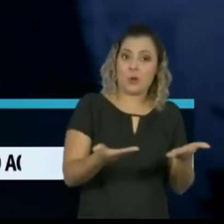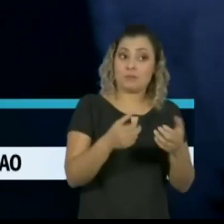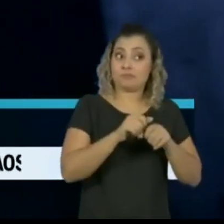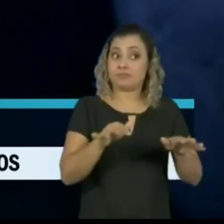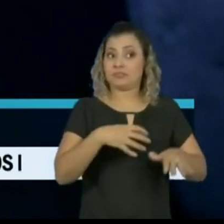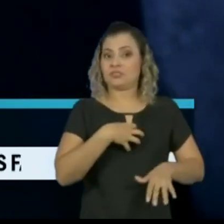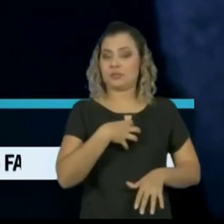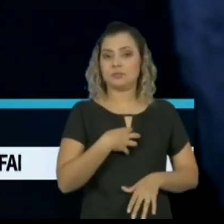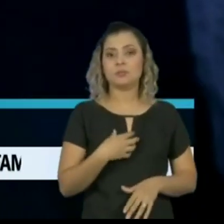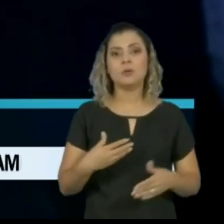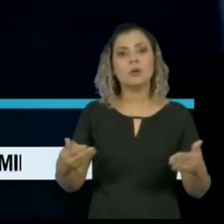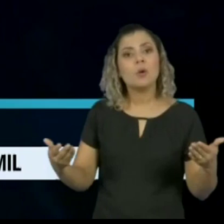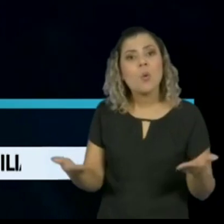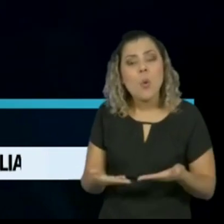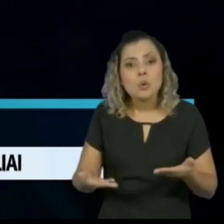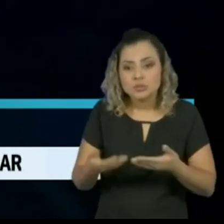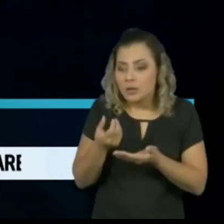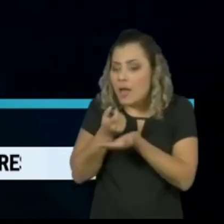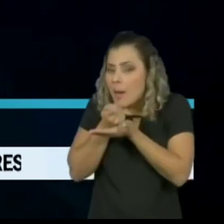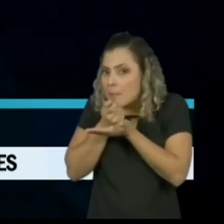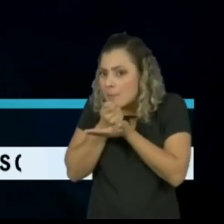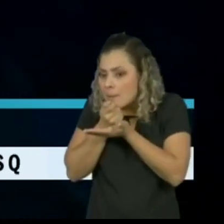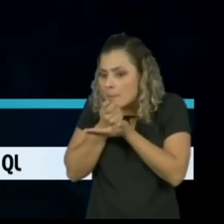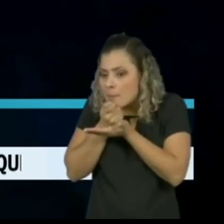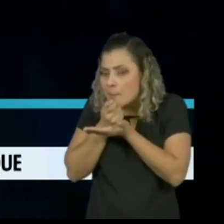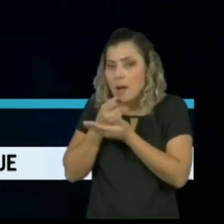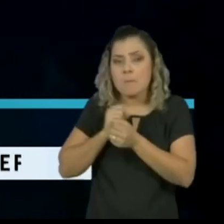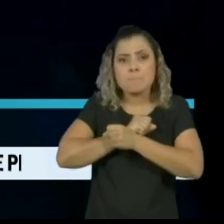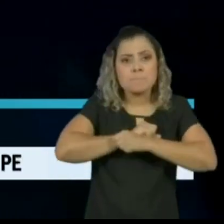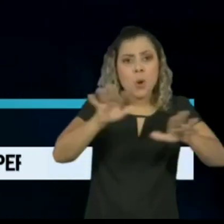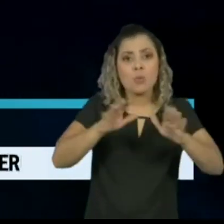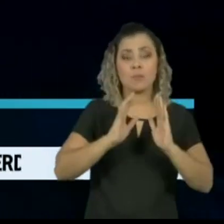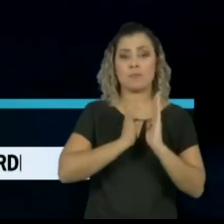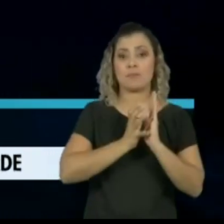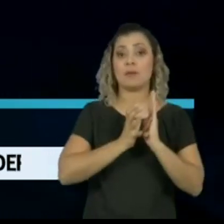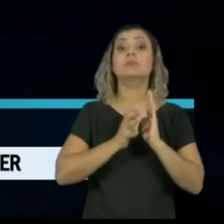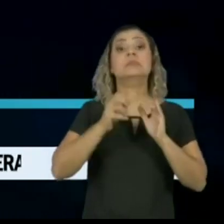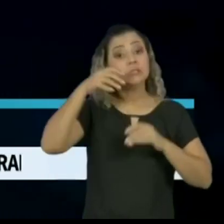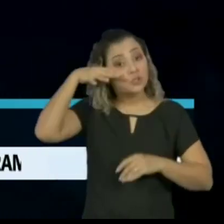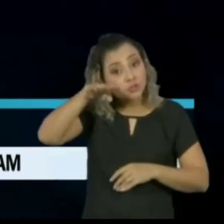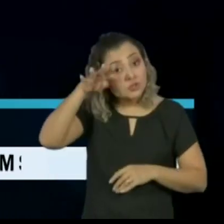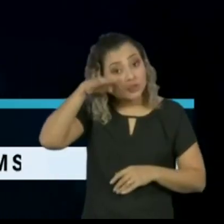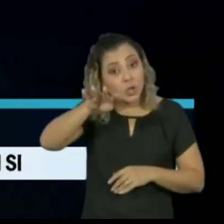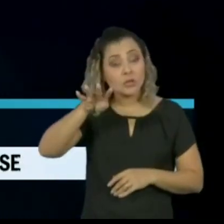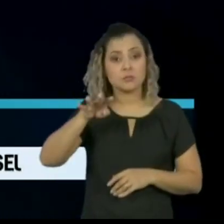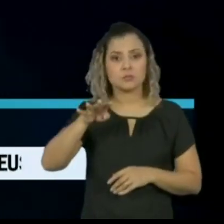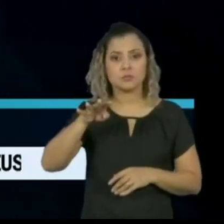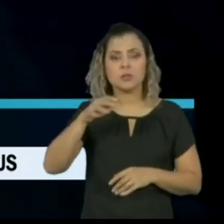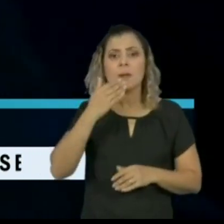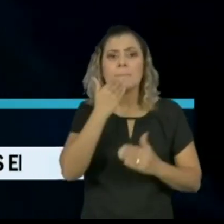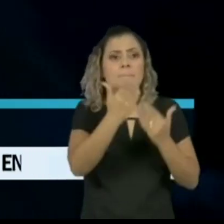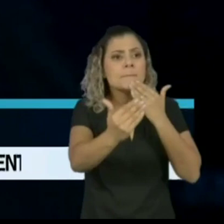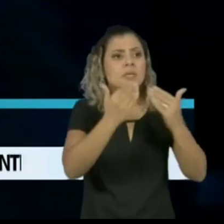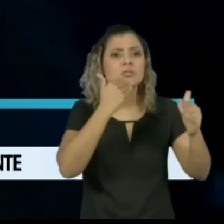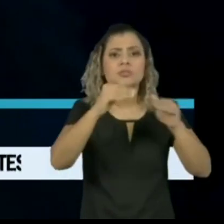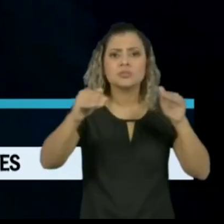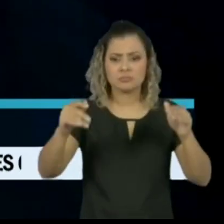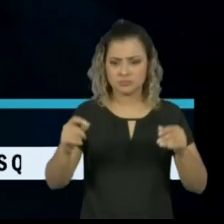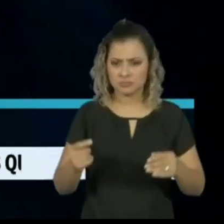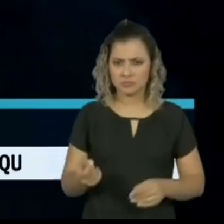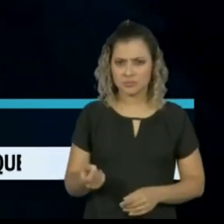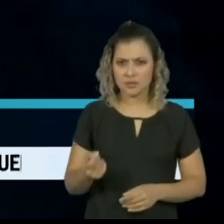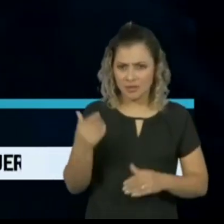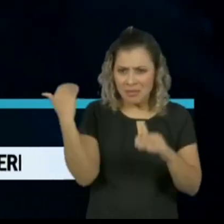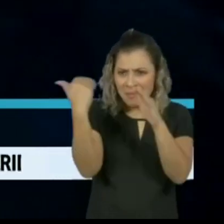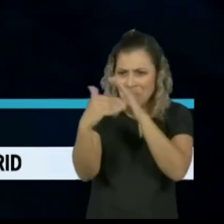hoje um áudio atribuído à deputada federal do PSL de São Paulo, Joyce Hasselman, pedindo a colaboração de contas falsas